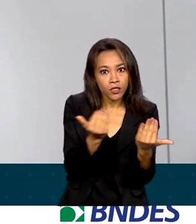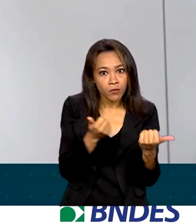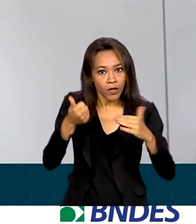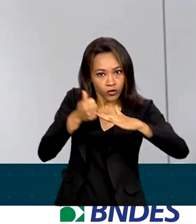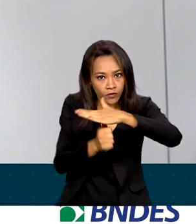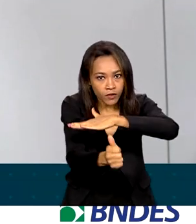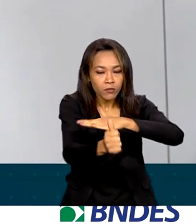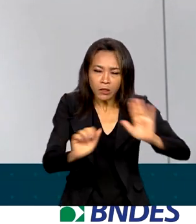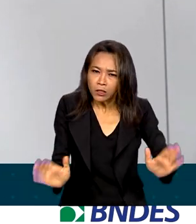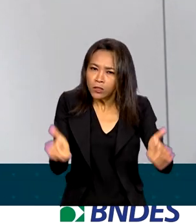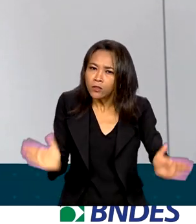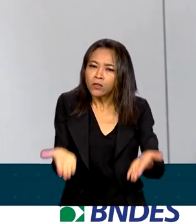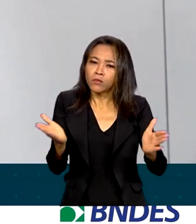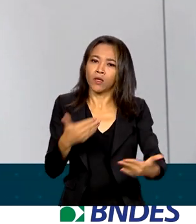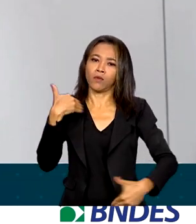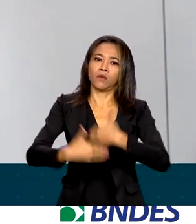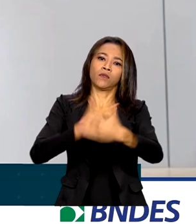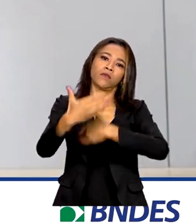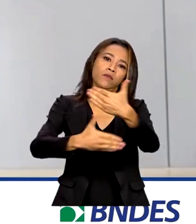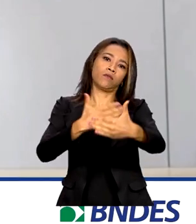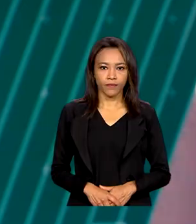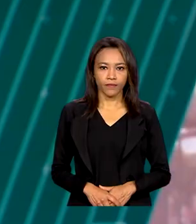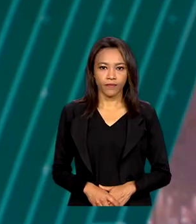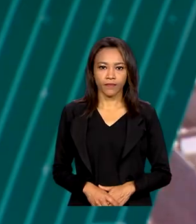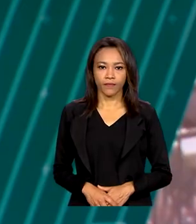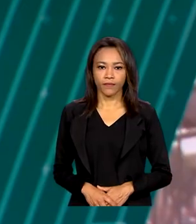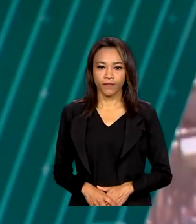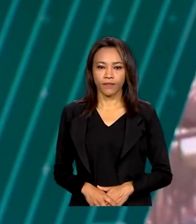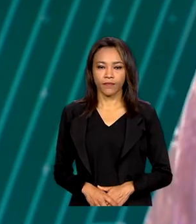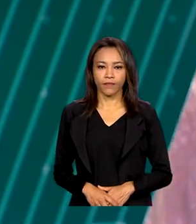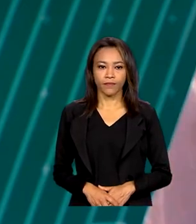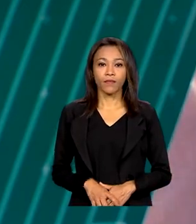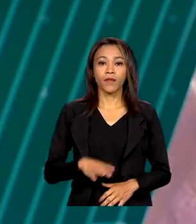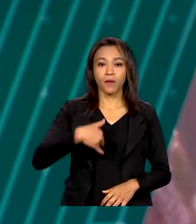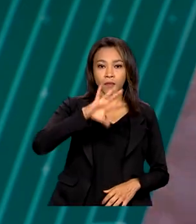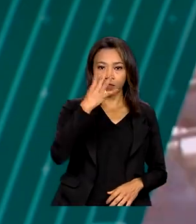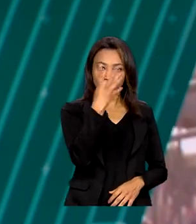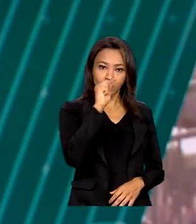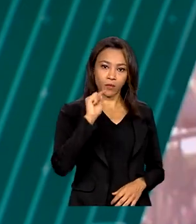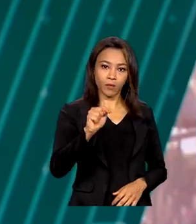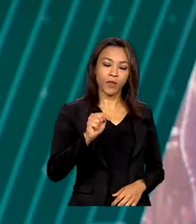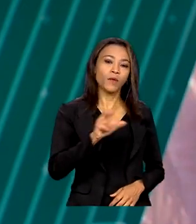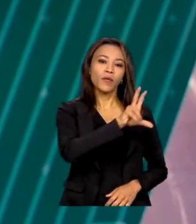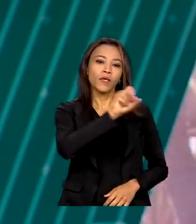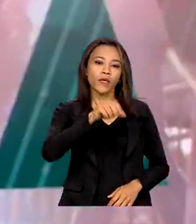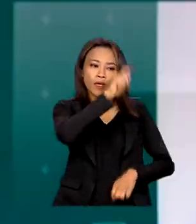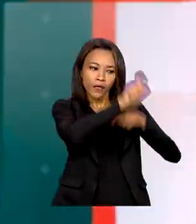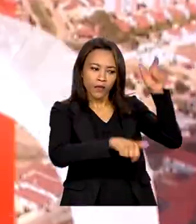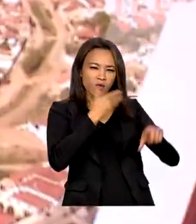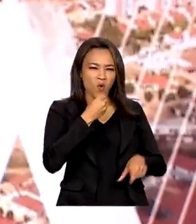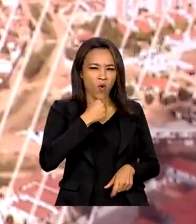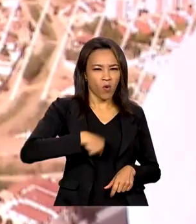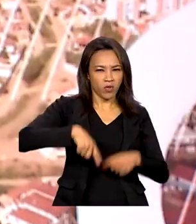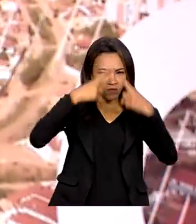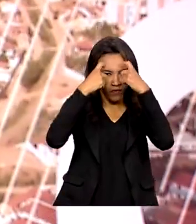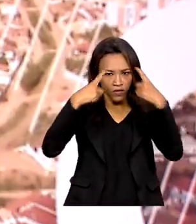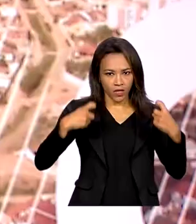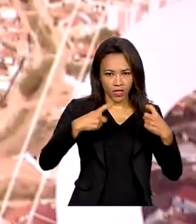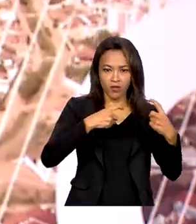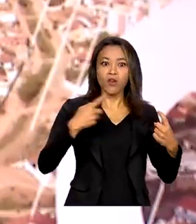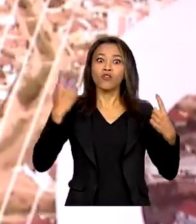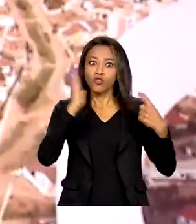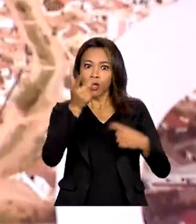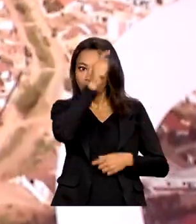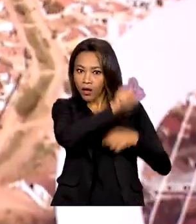fomentar o crescimento e desenvolvimento sustentável do Brasil. Mais de 4.500 agressores de mulheres foram presos desde